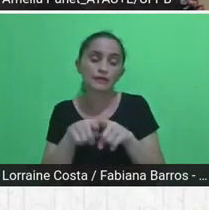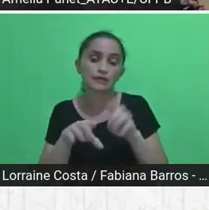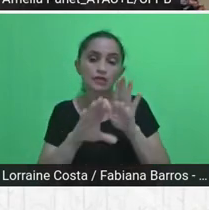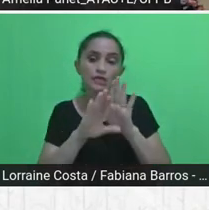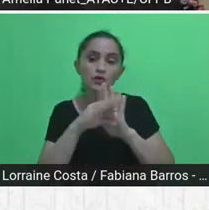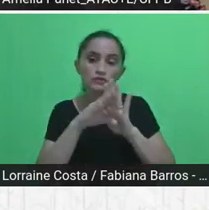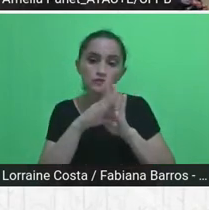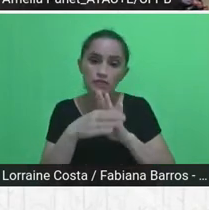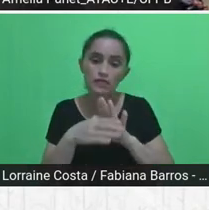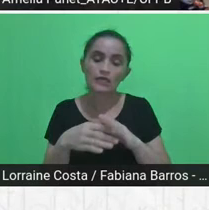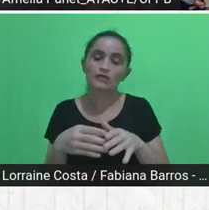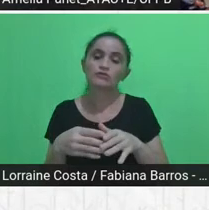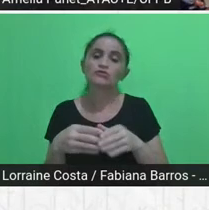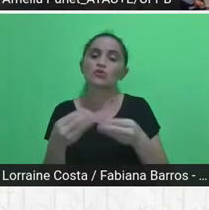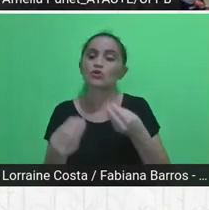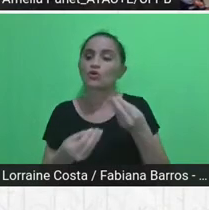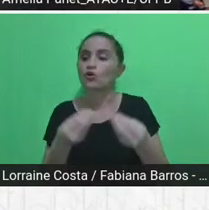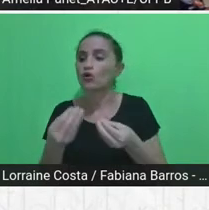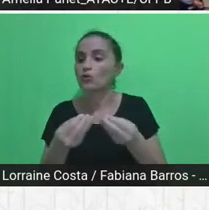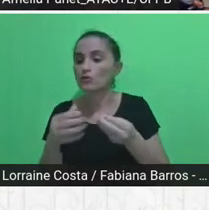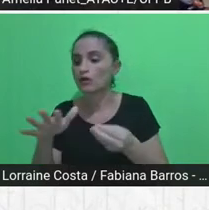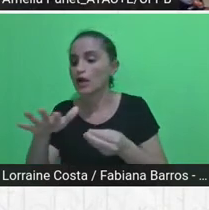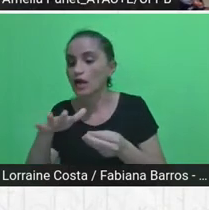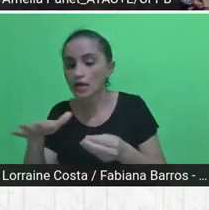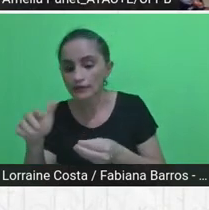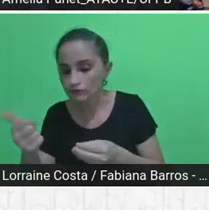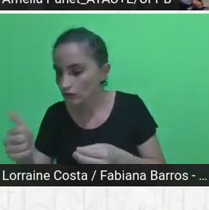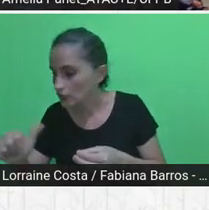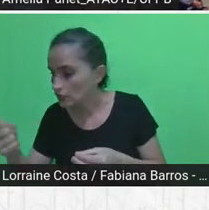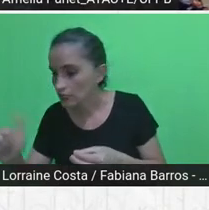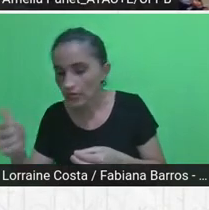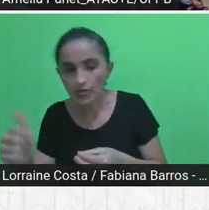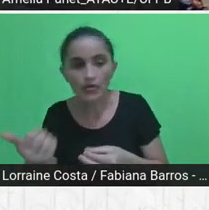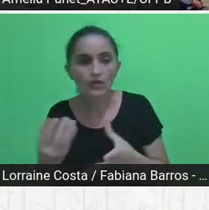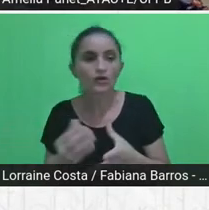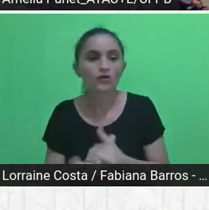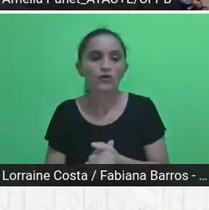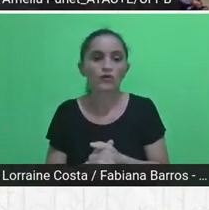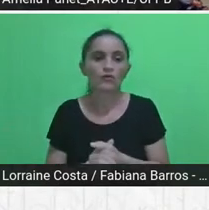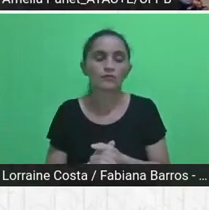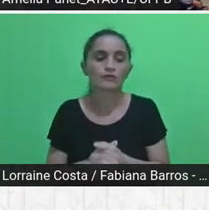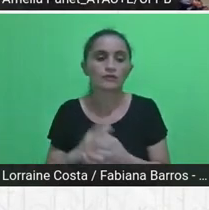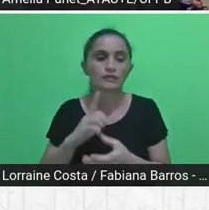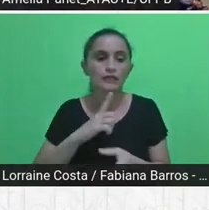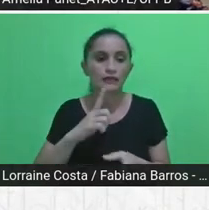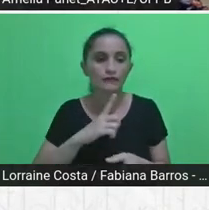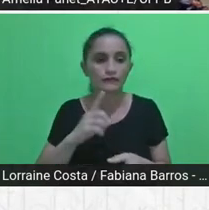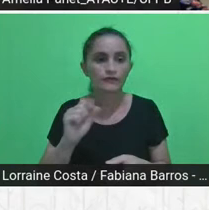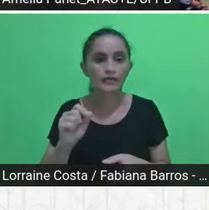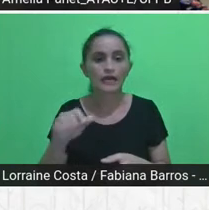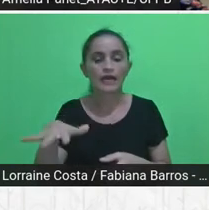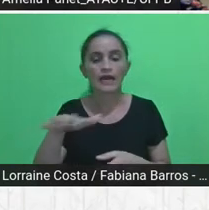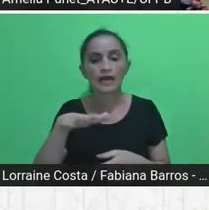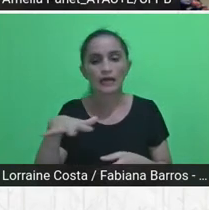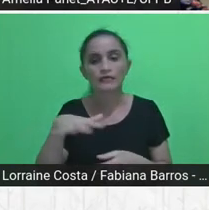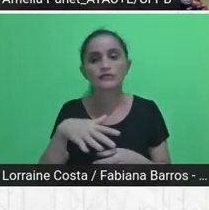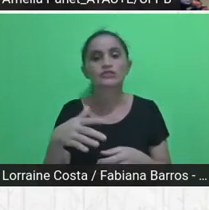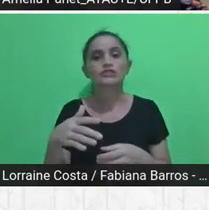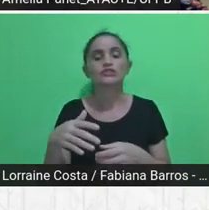os territórios de abordagem, os territórios de implantação e de atuação